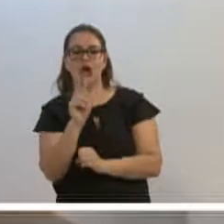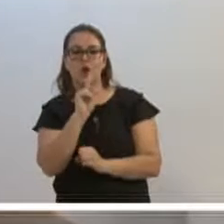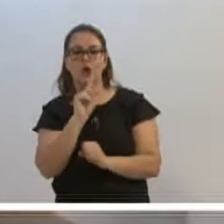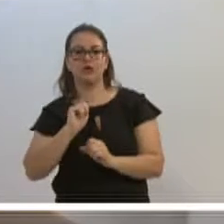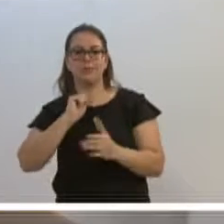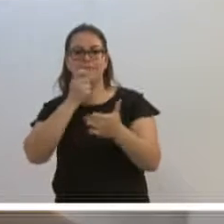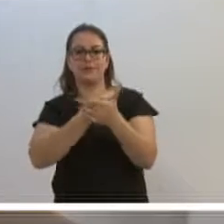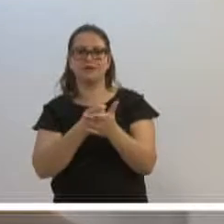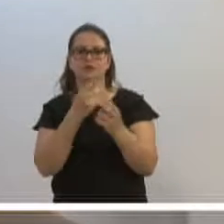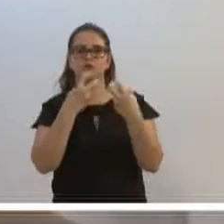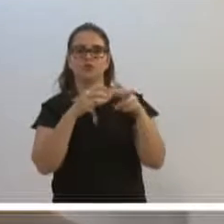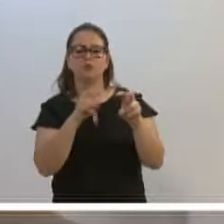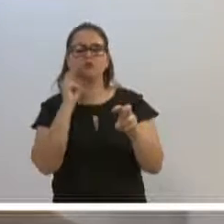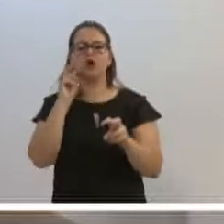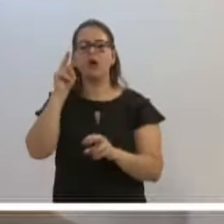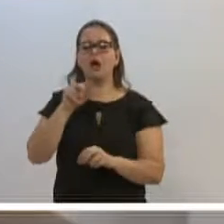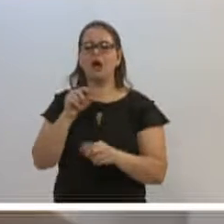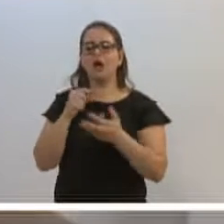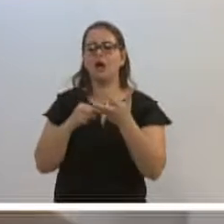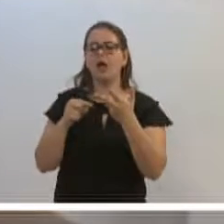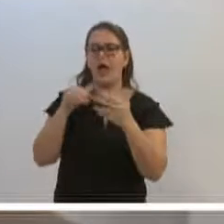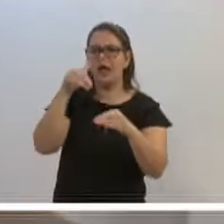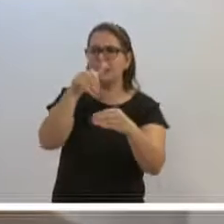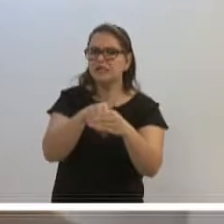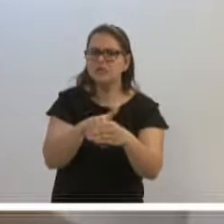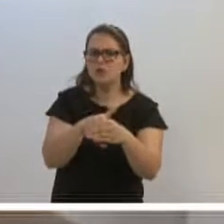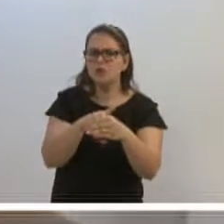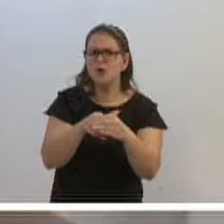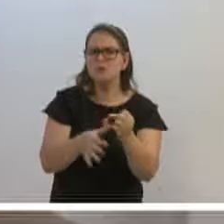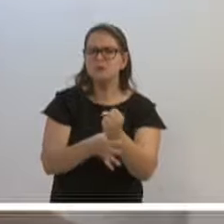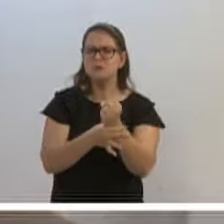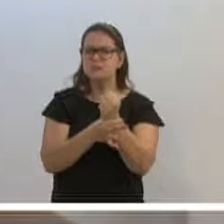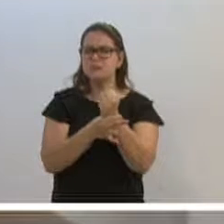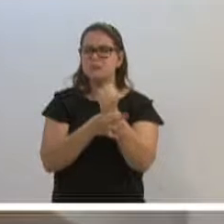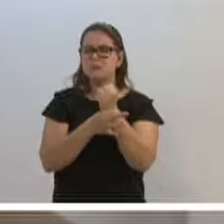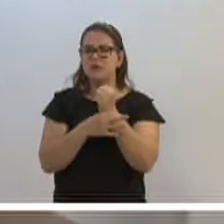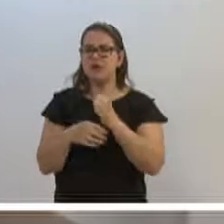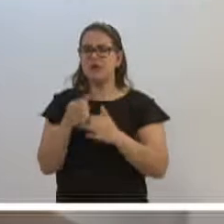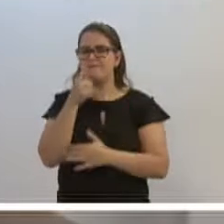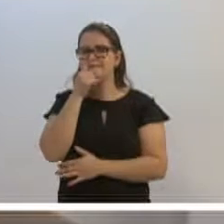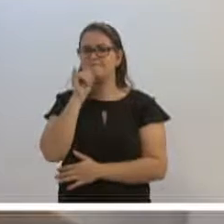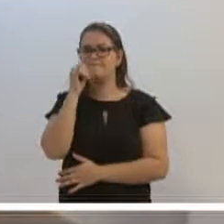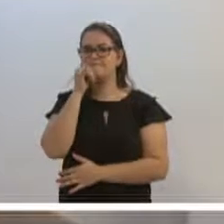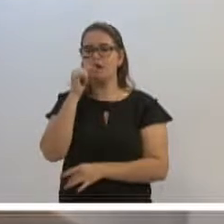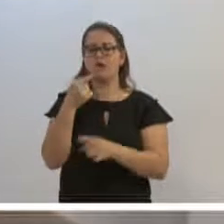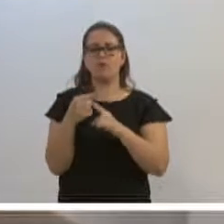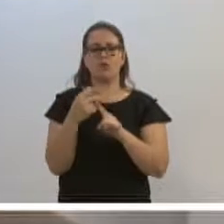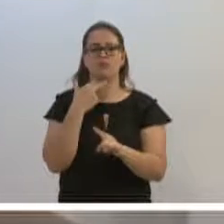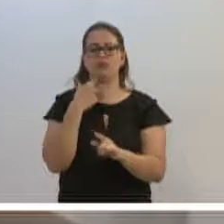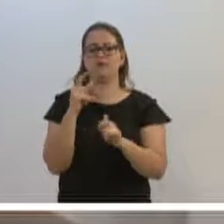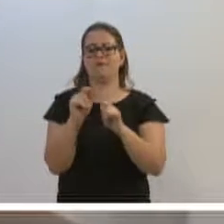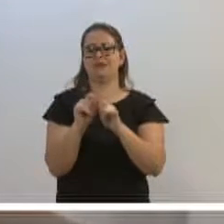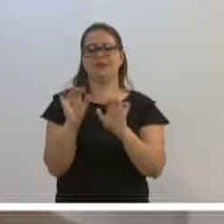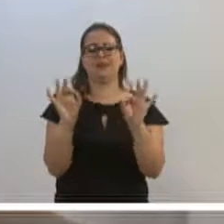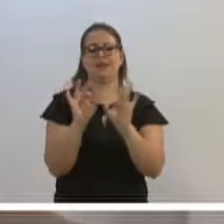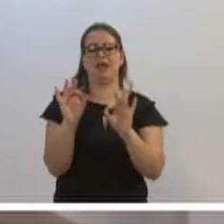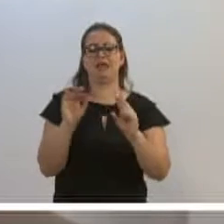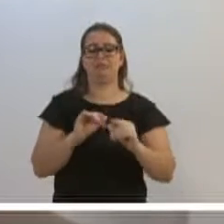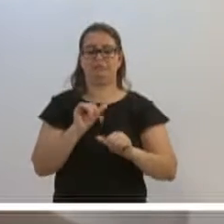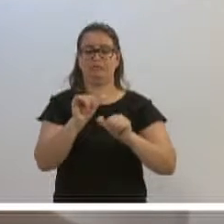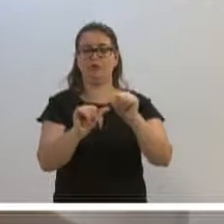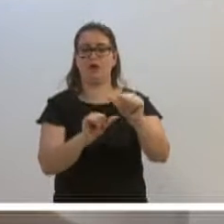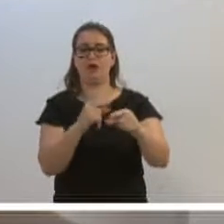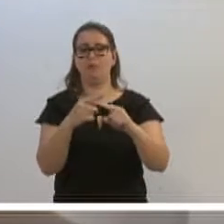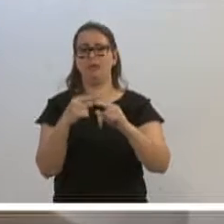que se olhava era, simplesmente, se era eleição, segurava-se o máximo aqui, vereador, porque não poderia fazer nenhuma mexida, porque